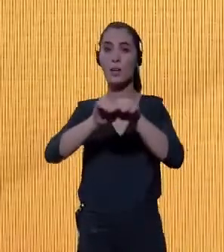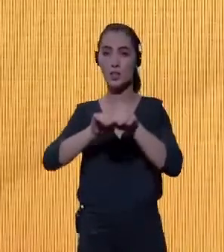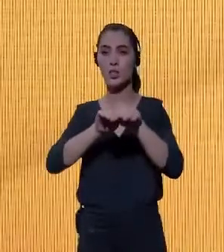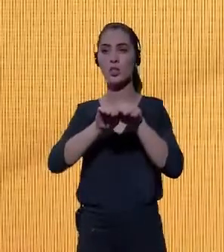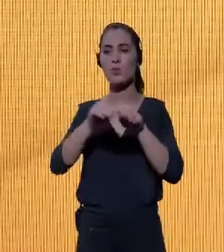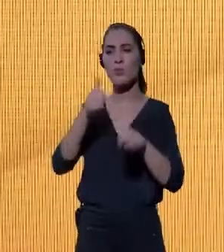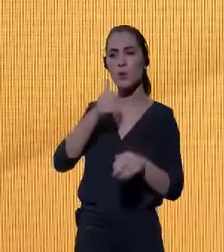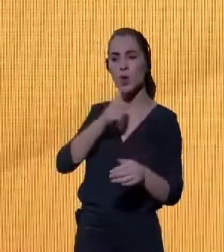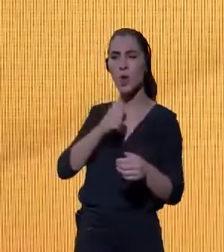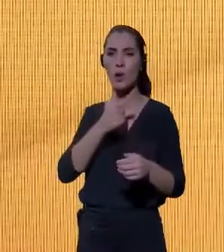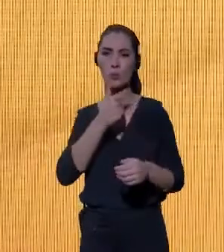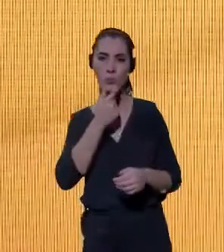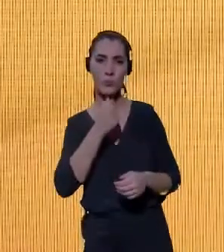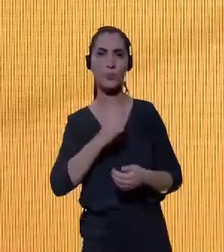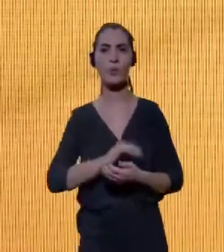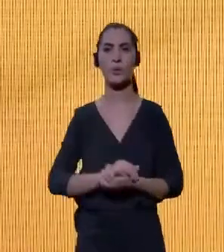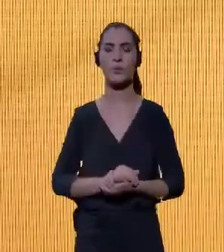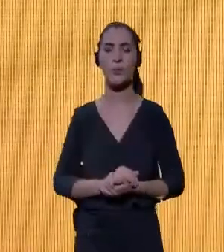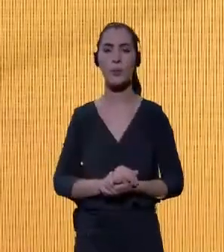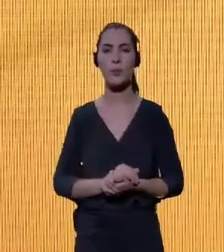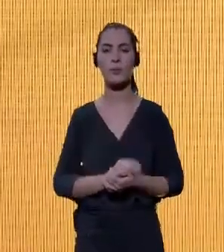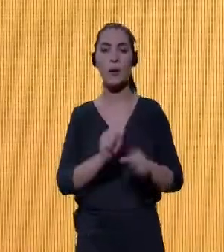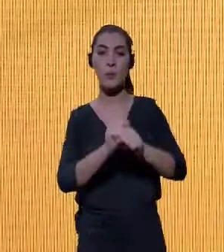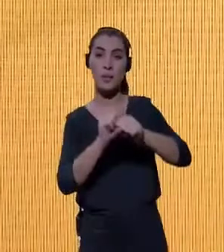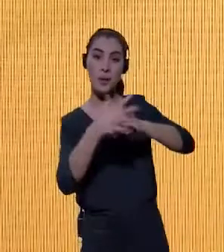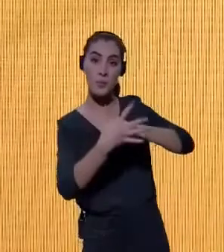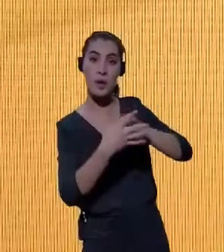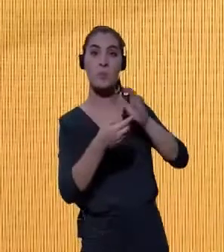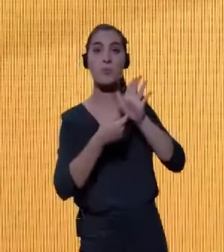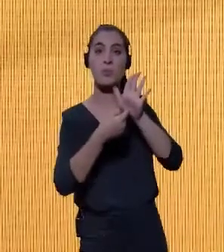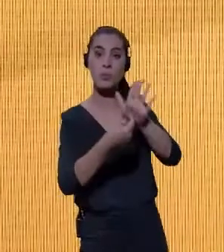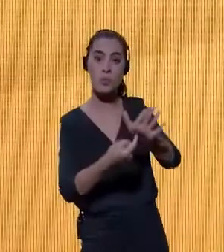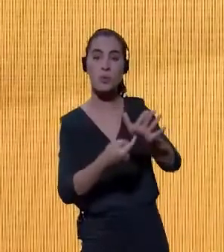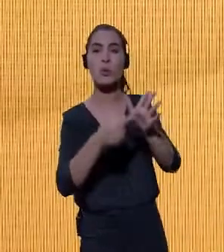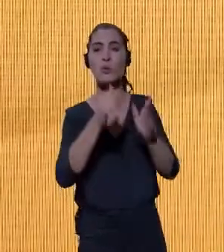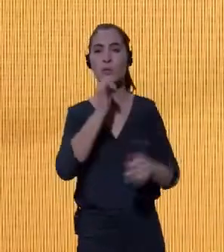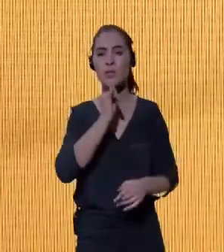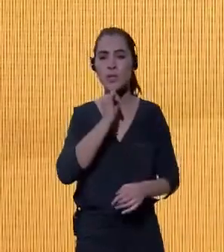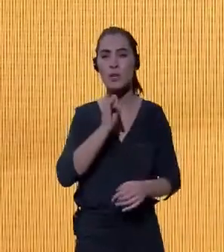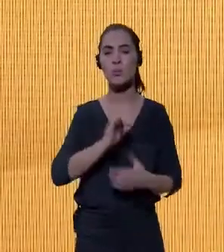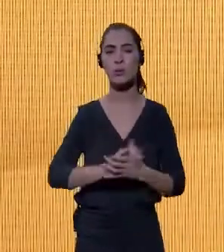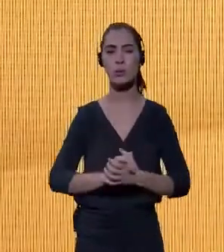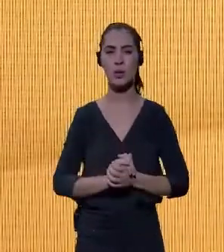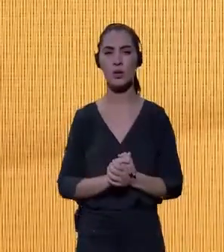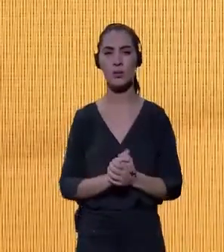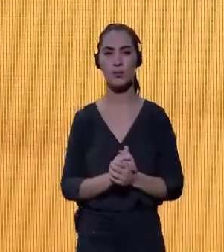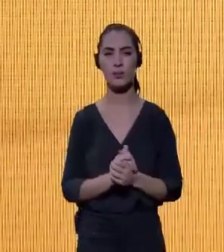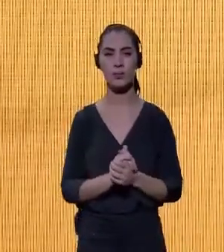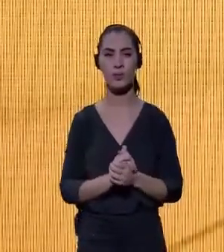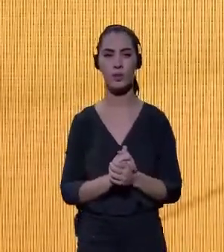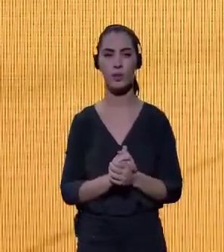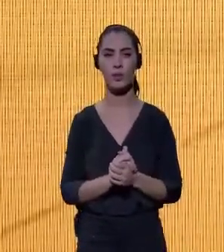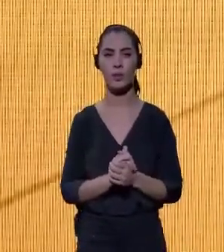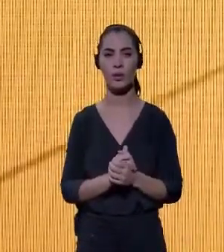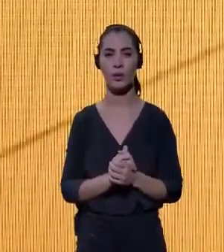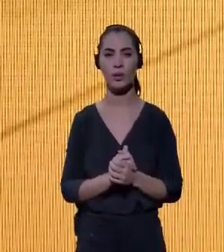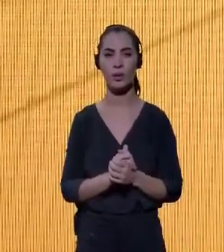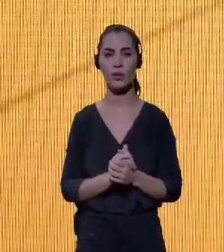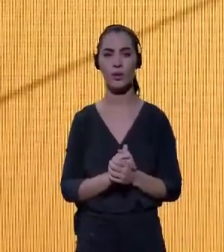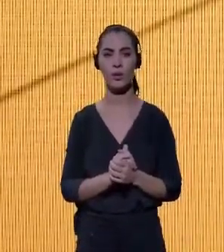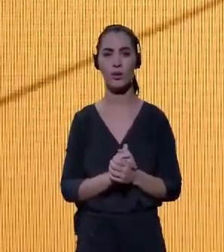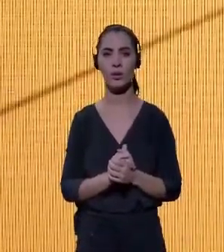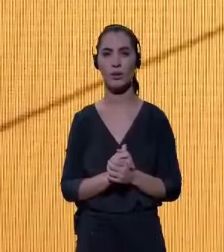deixou ainda mais claro que não existe futuro sem tecnologia. As restrições impostas pelas condições sanitárias